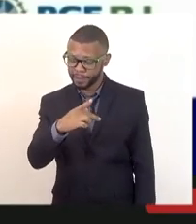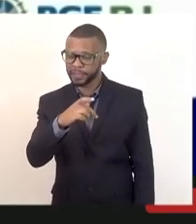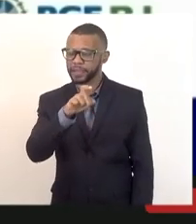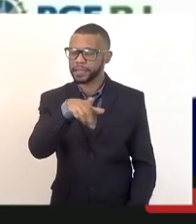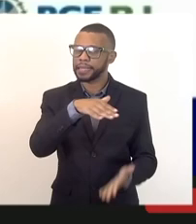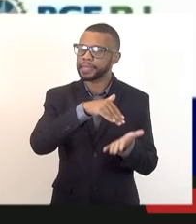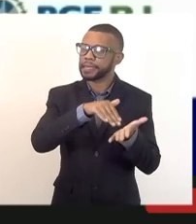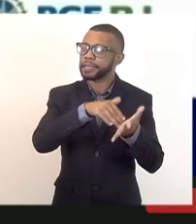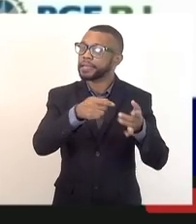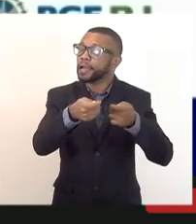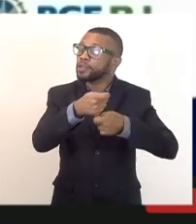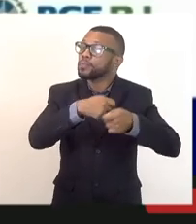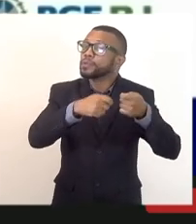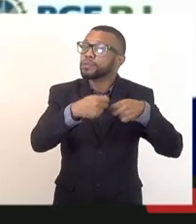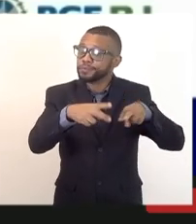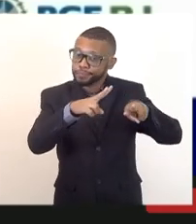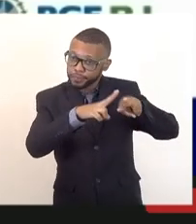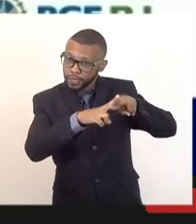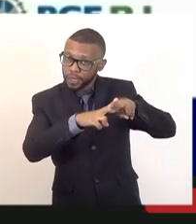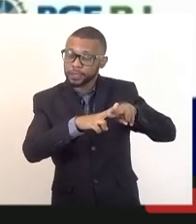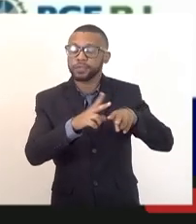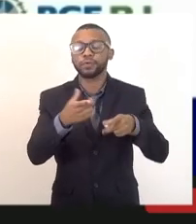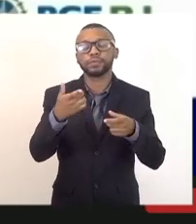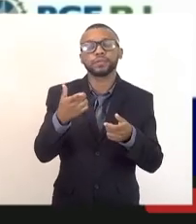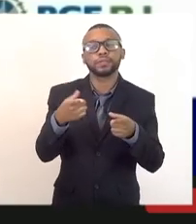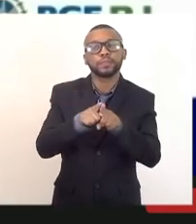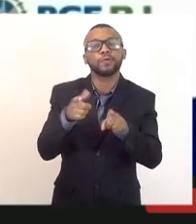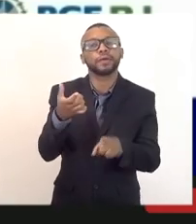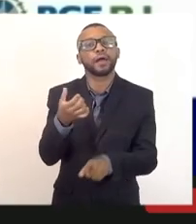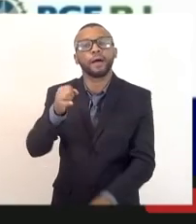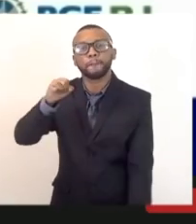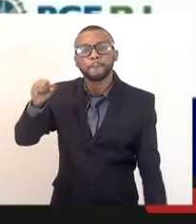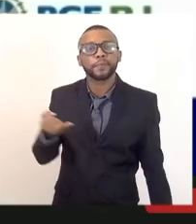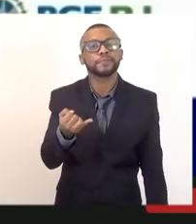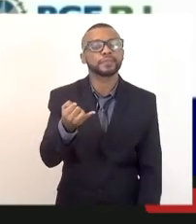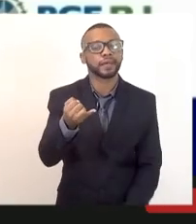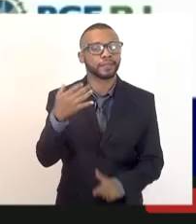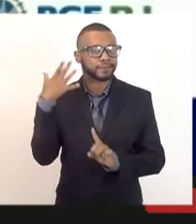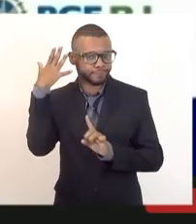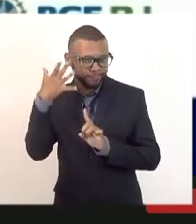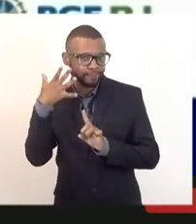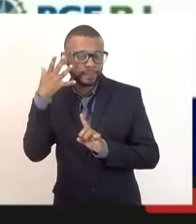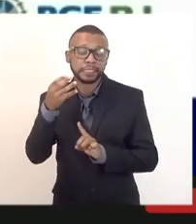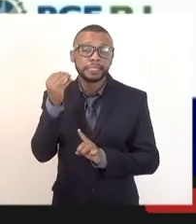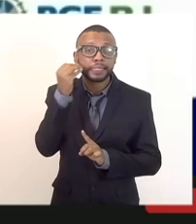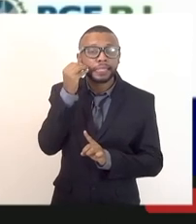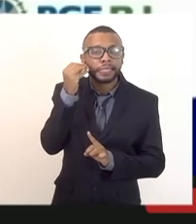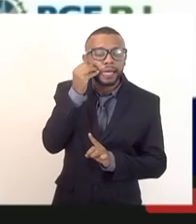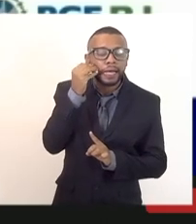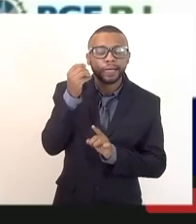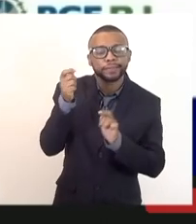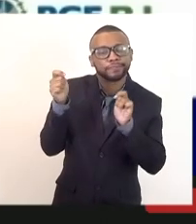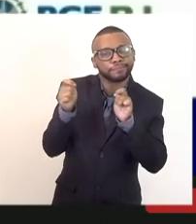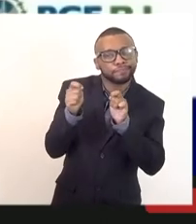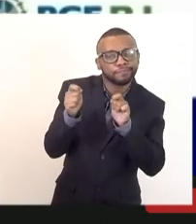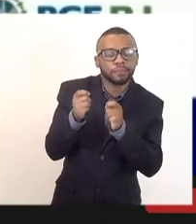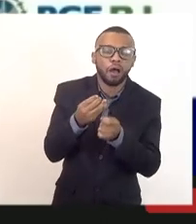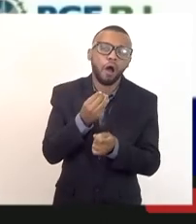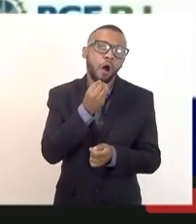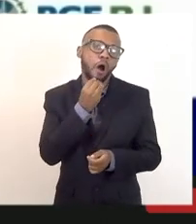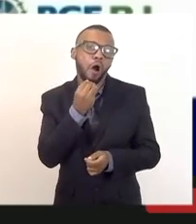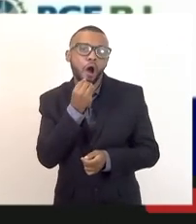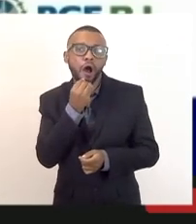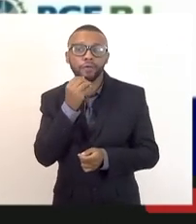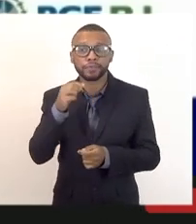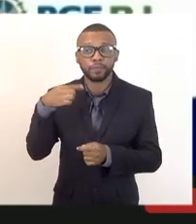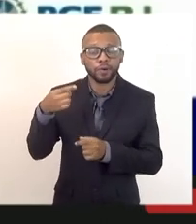gancho na sua própria fala, deputado, de tentar, na medida do possível, claro, depois de